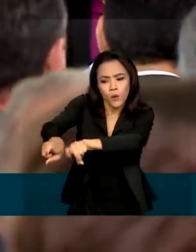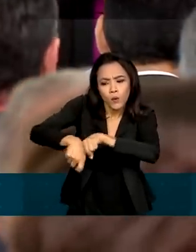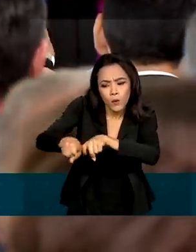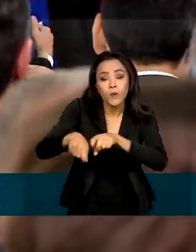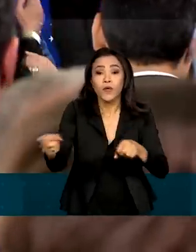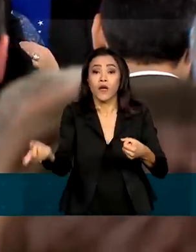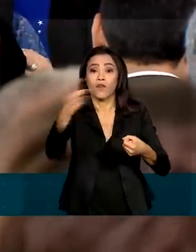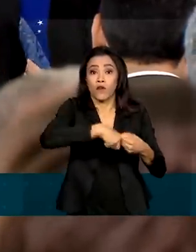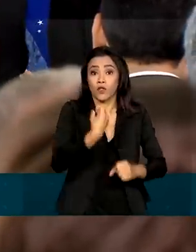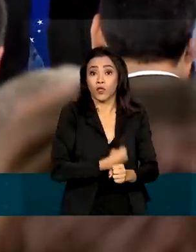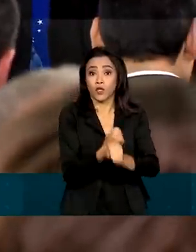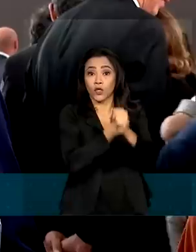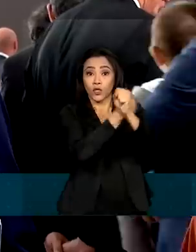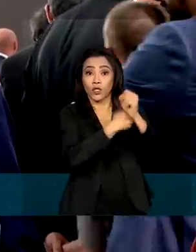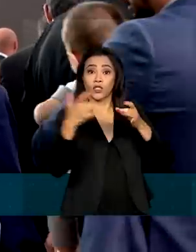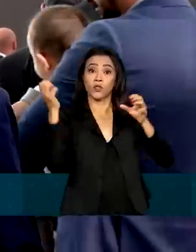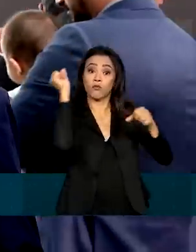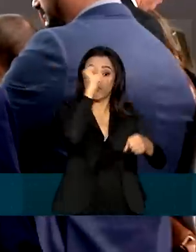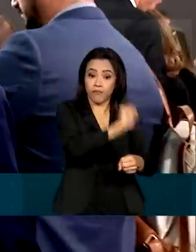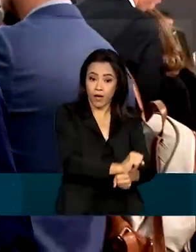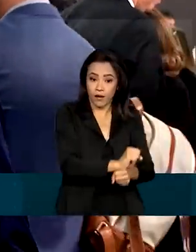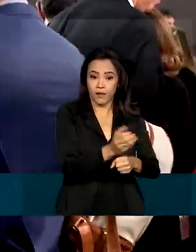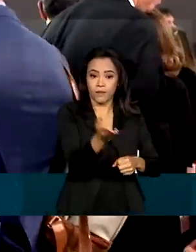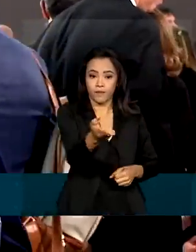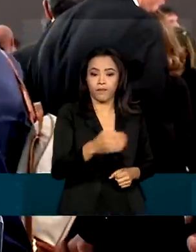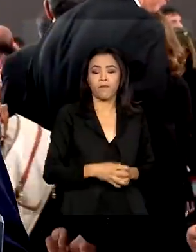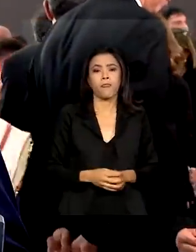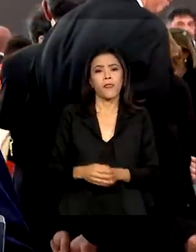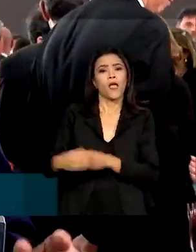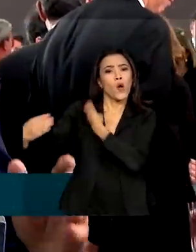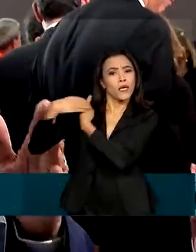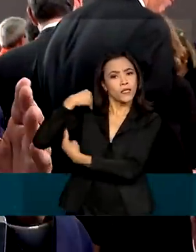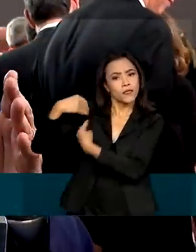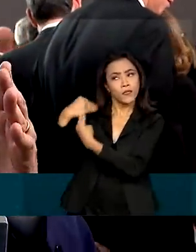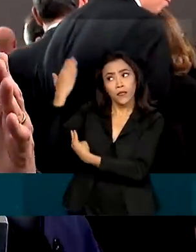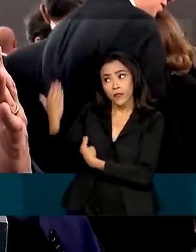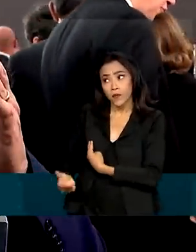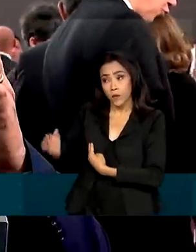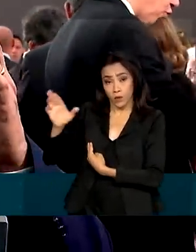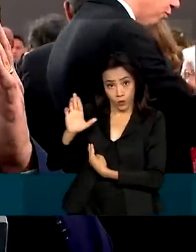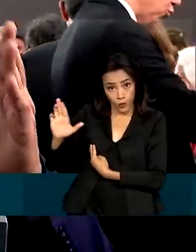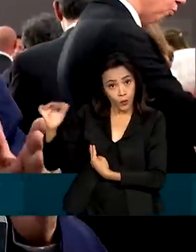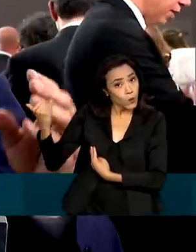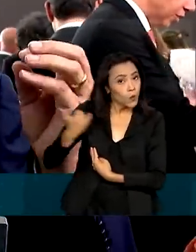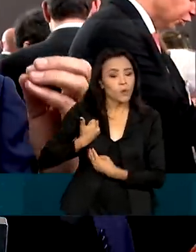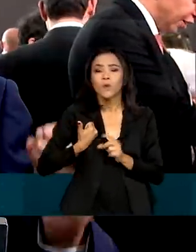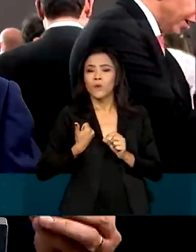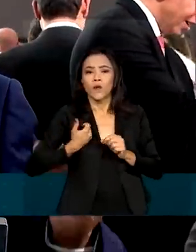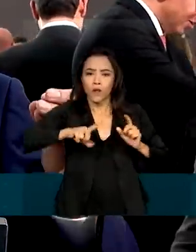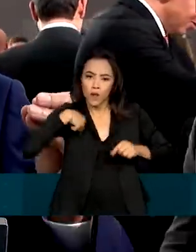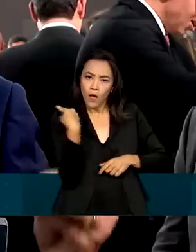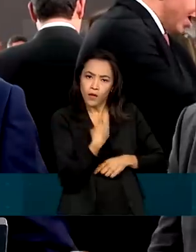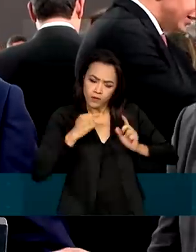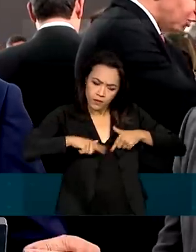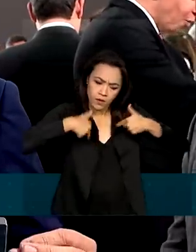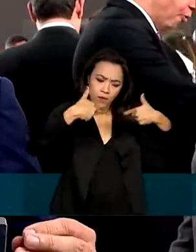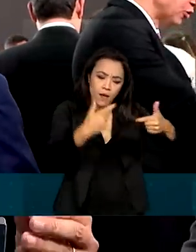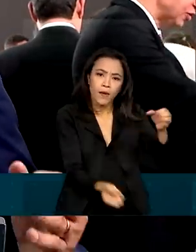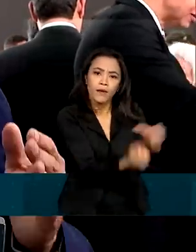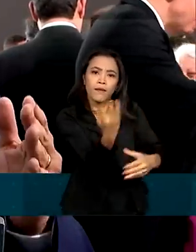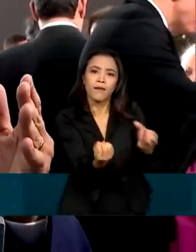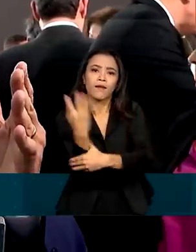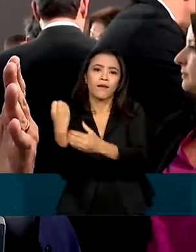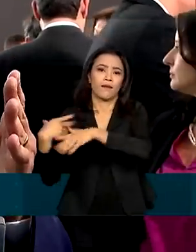que estão paralisadas. A orientação do presidente Lula é a gente trabalhar para gerar emprego e renda.